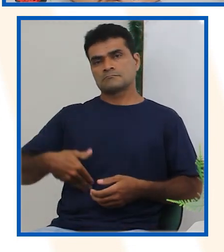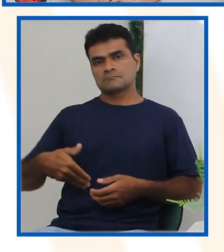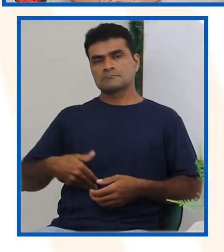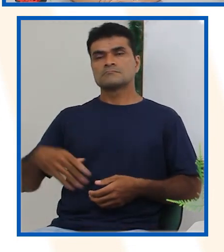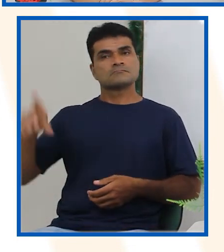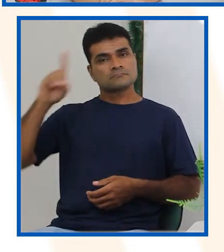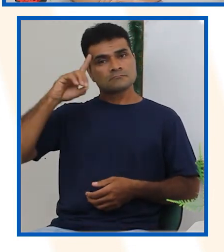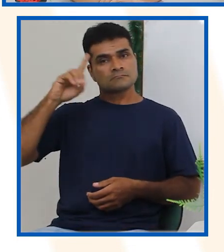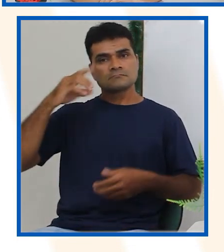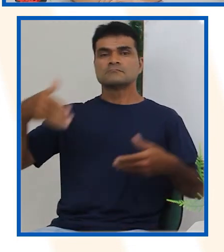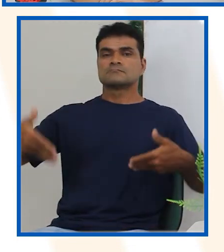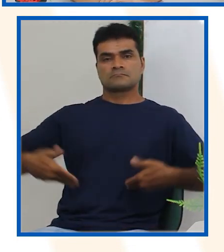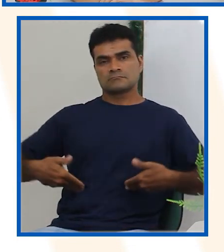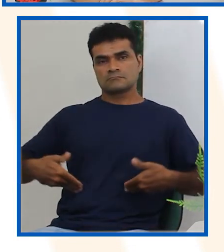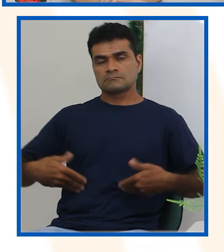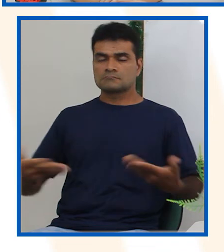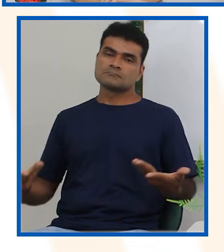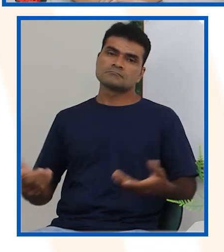fome, não é?